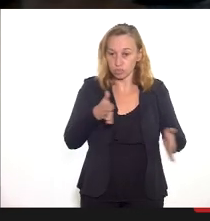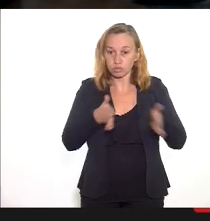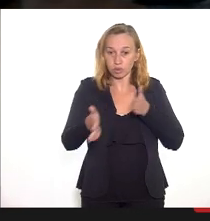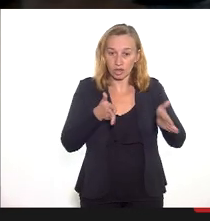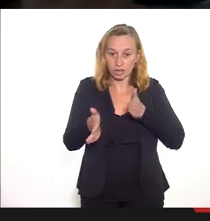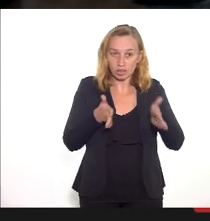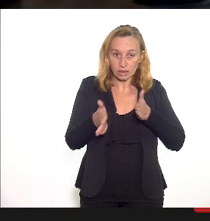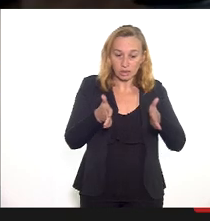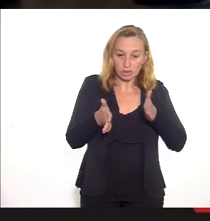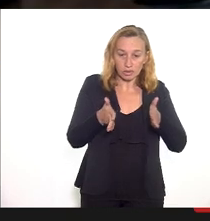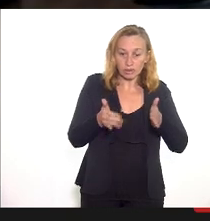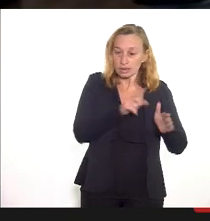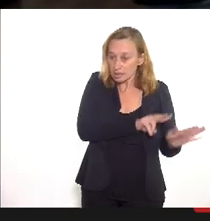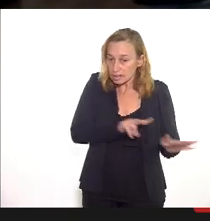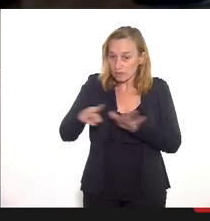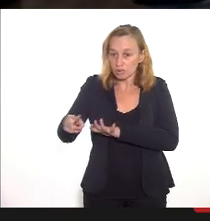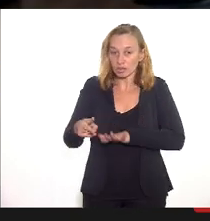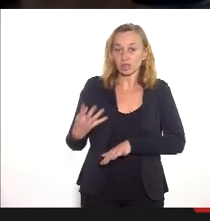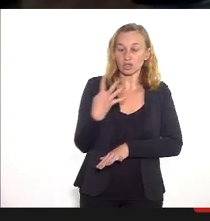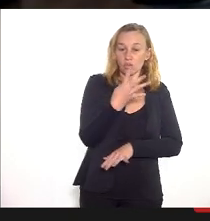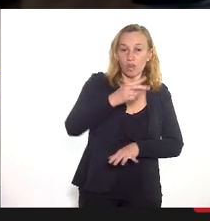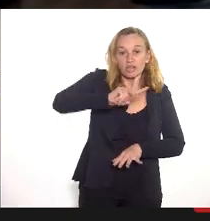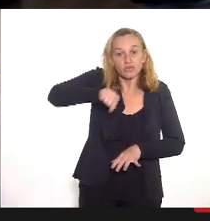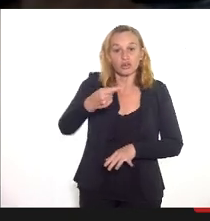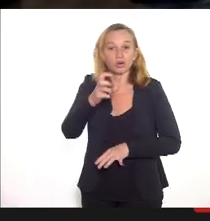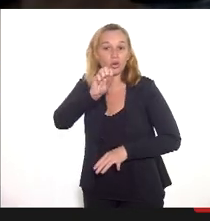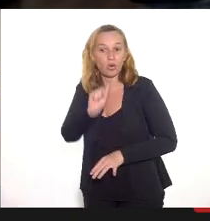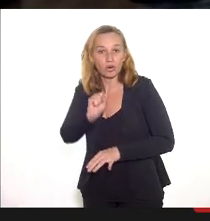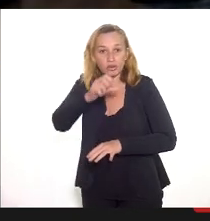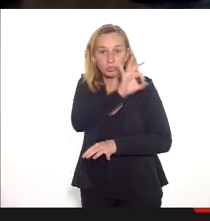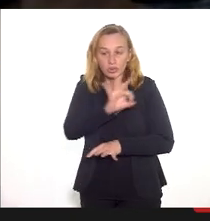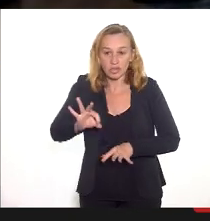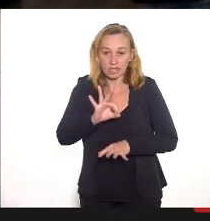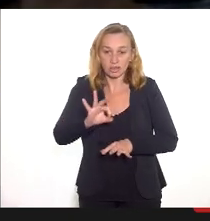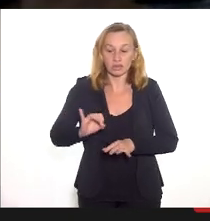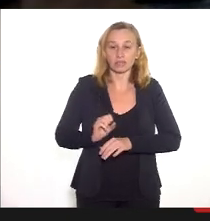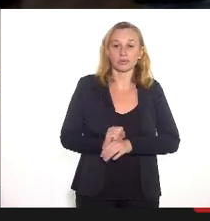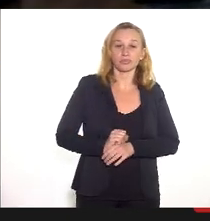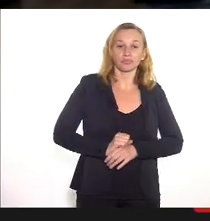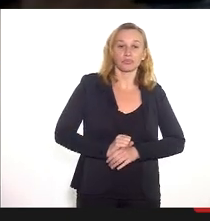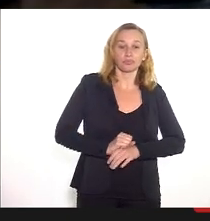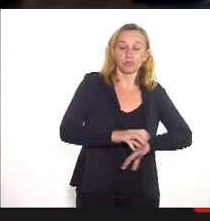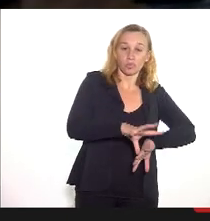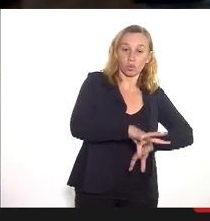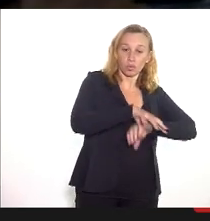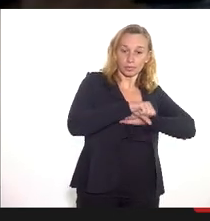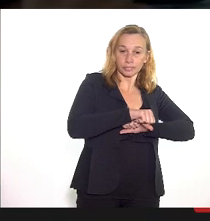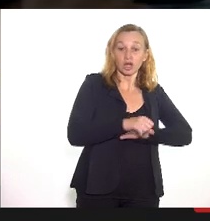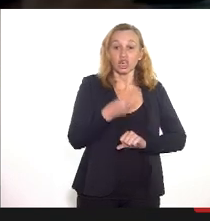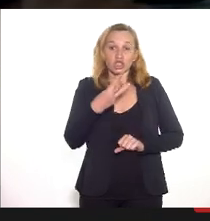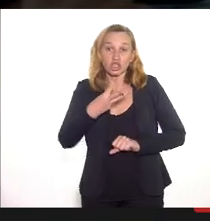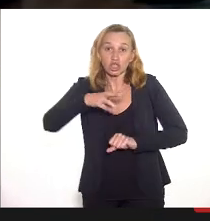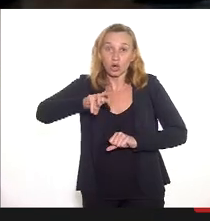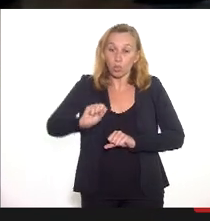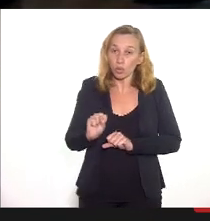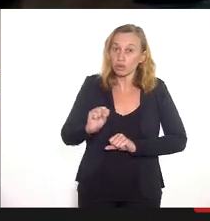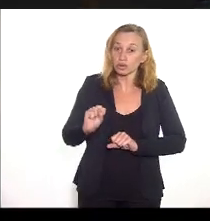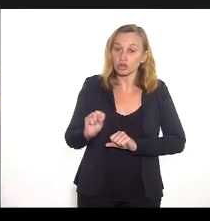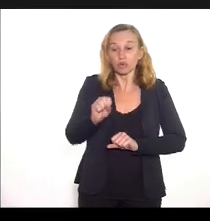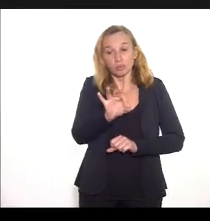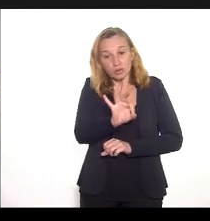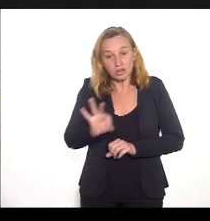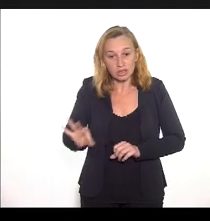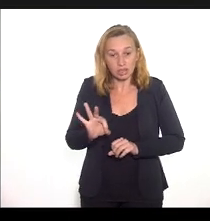com mediana semanal de 4,8% para casos e 38,2